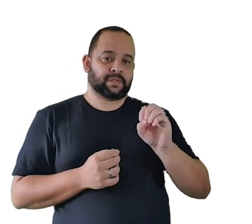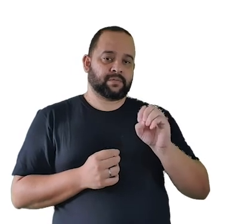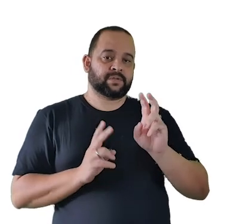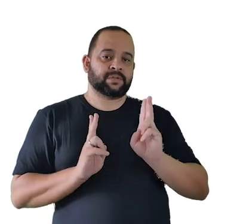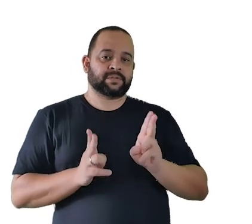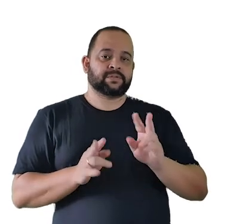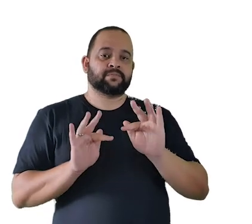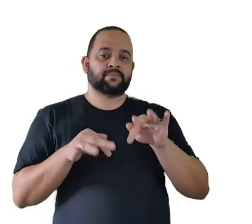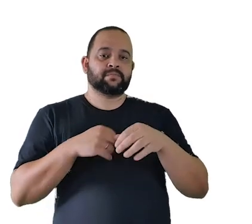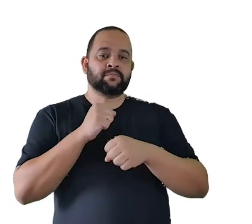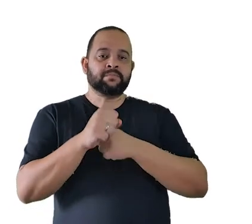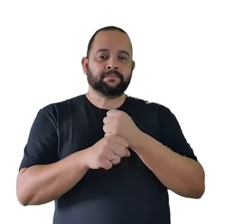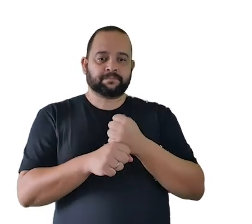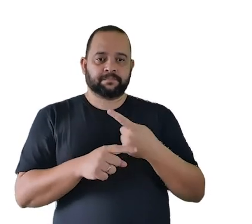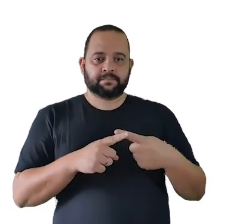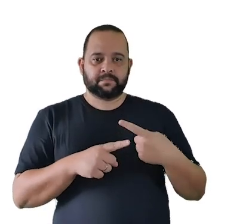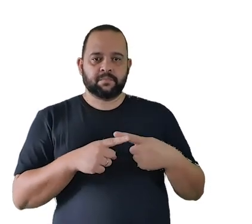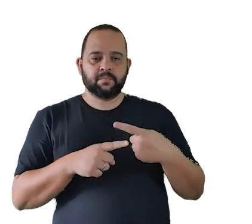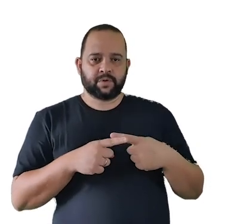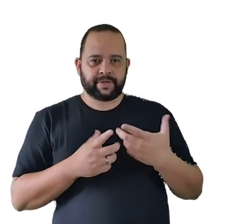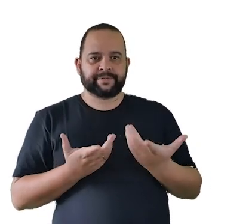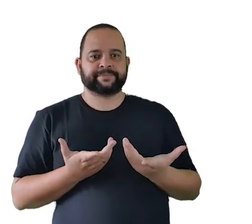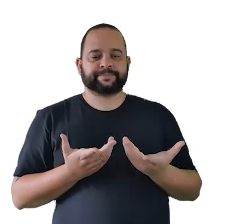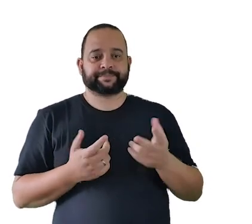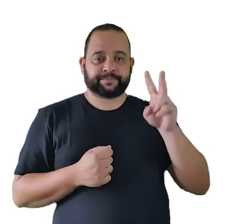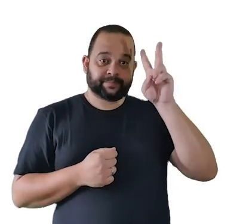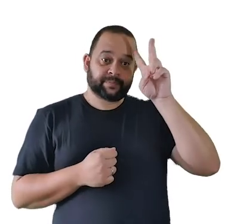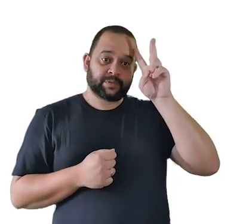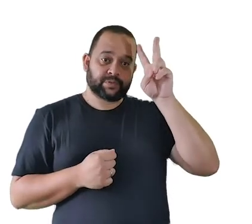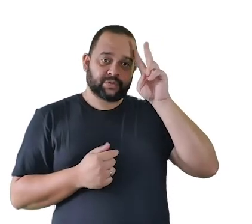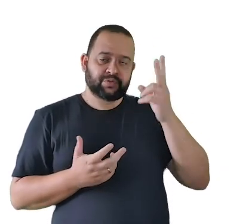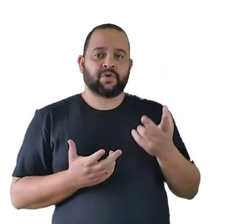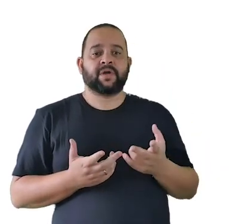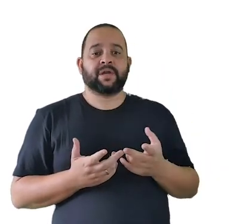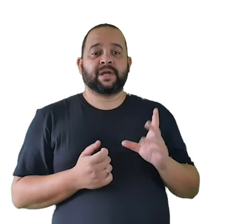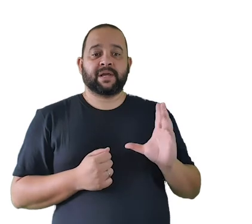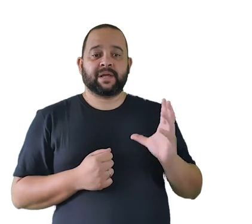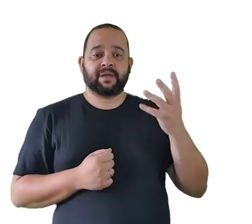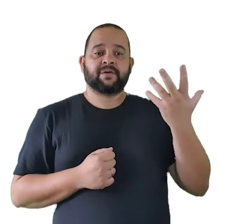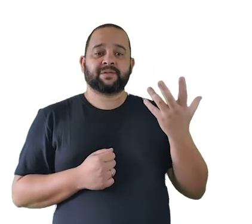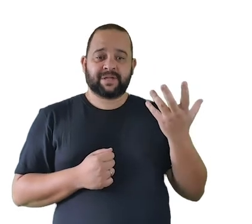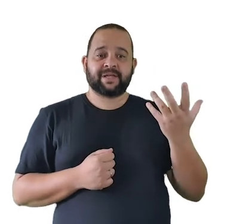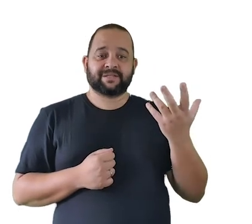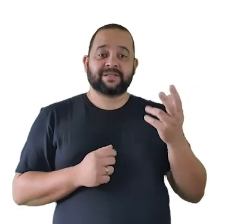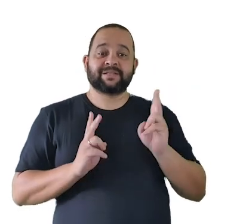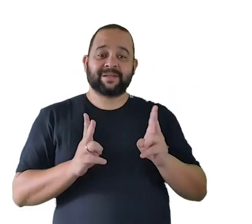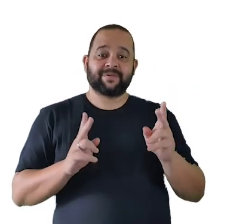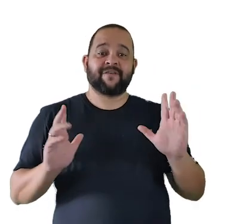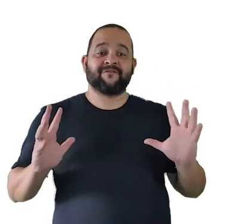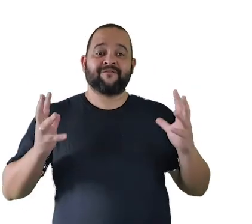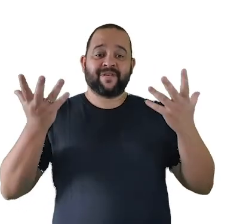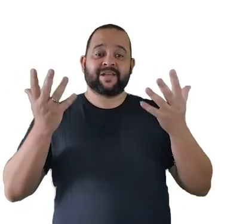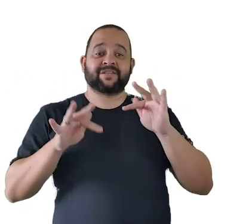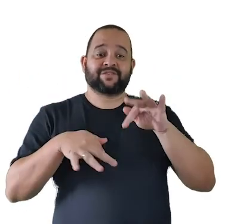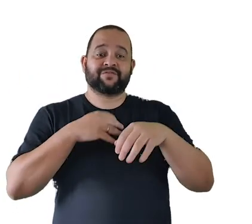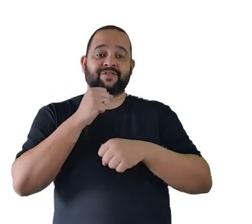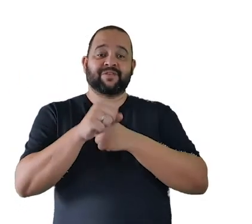uma parte da história do Morcego se passa exatamente num baile de Réveillon de fim de ano